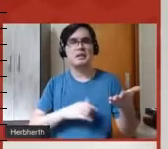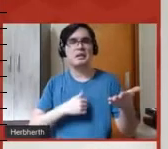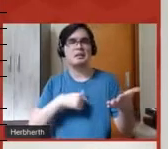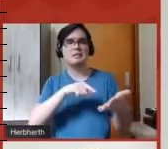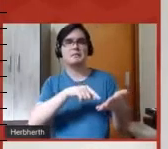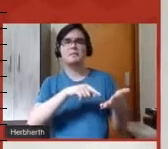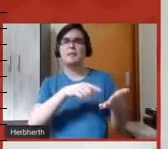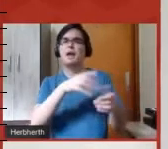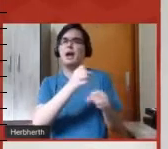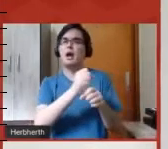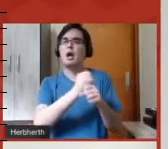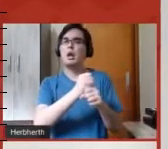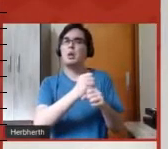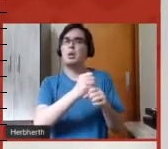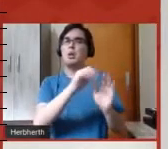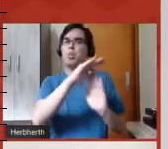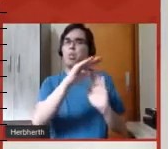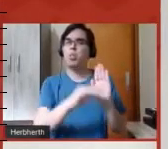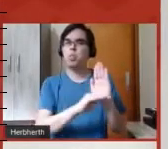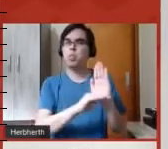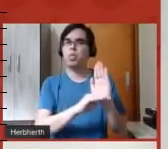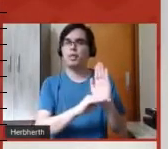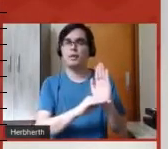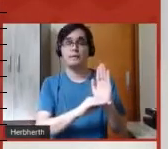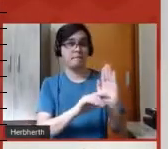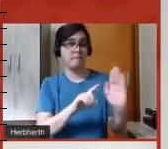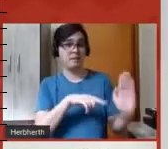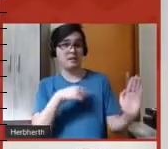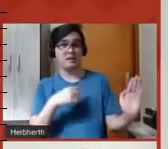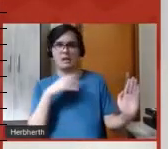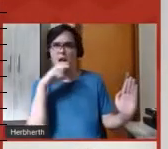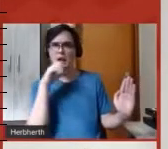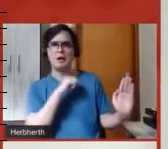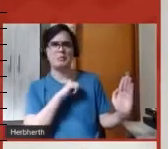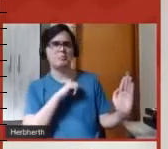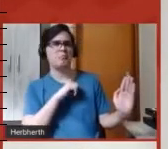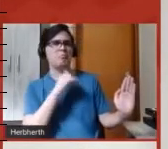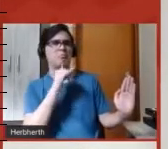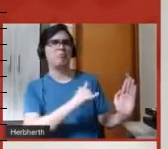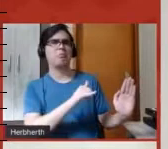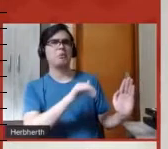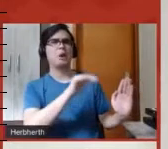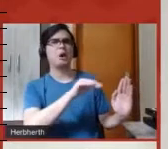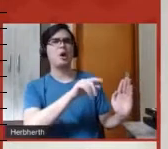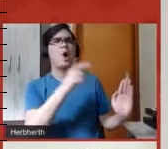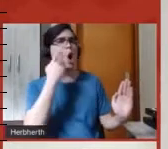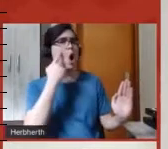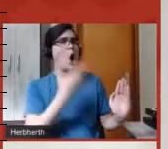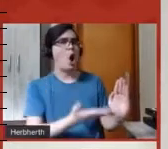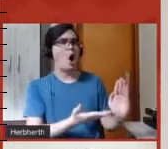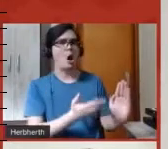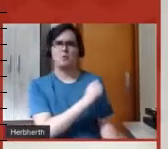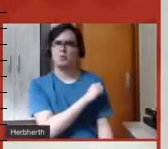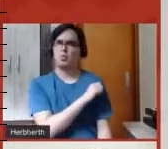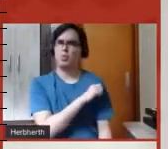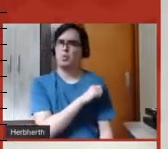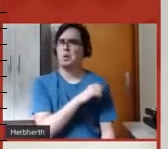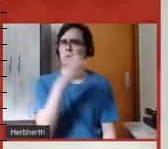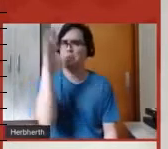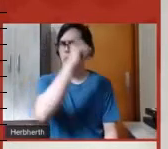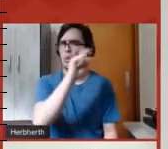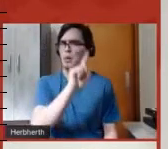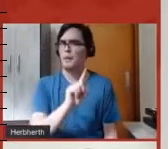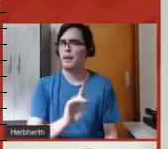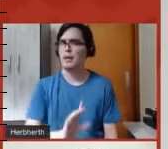desempenho, muitas vezes somos rápidos em dizer que, olha, isso significa que aquele aluno simplesmente não aprendeu